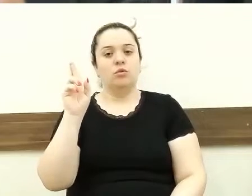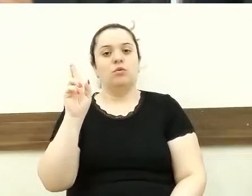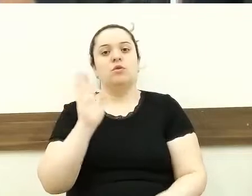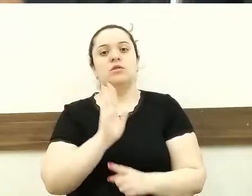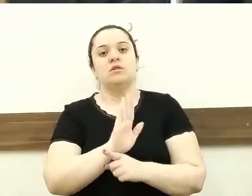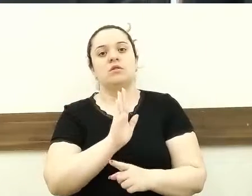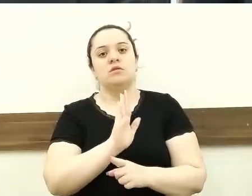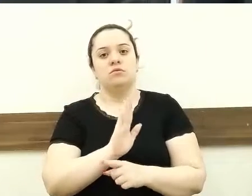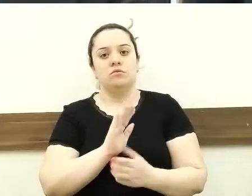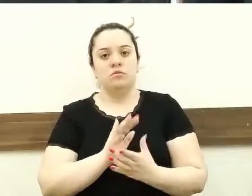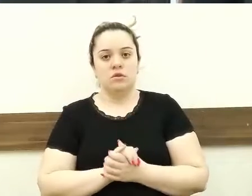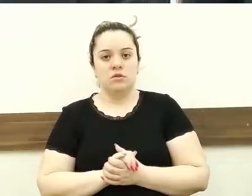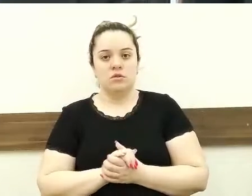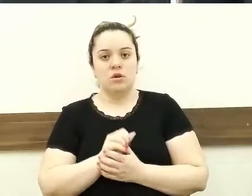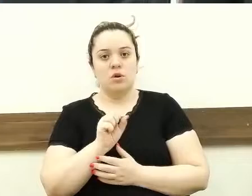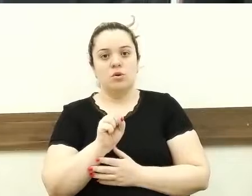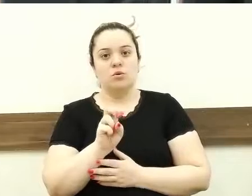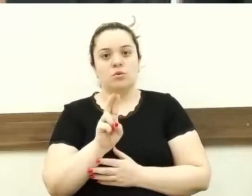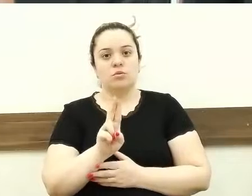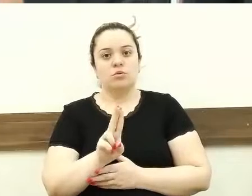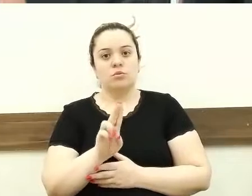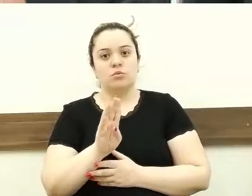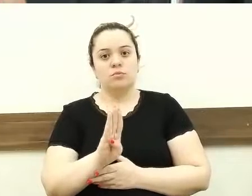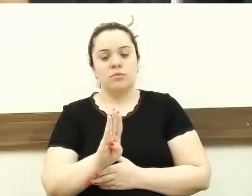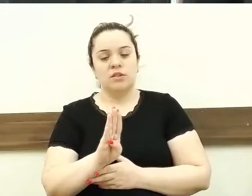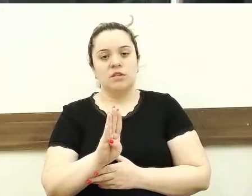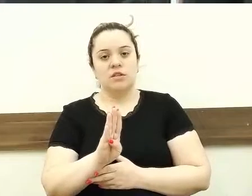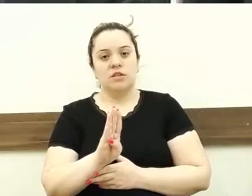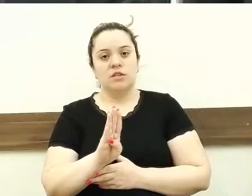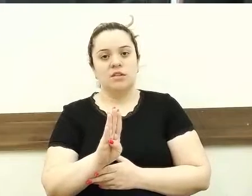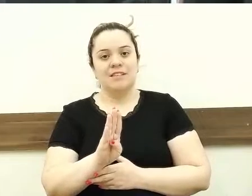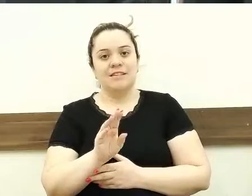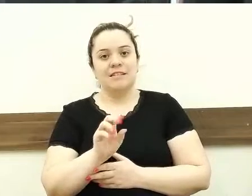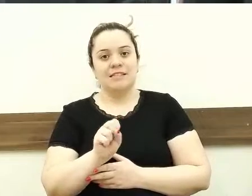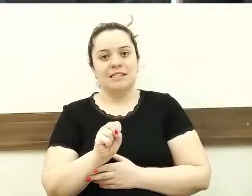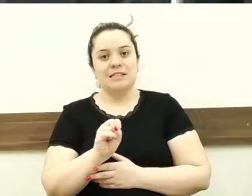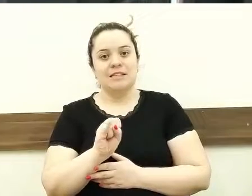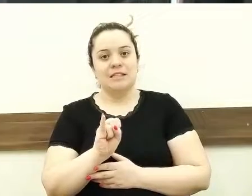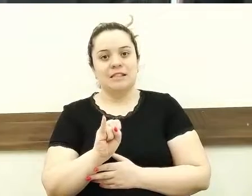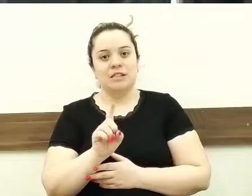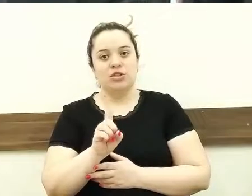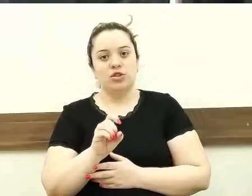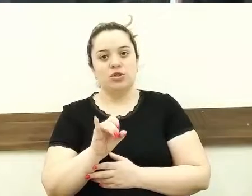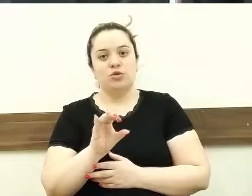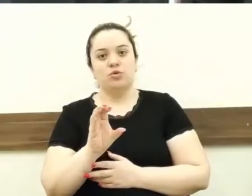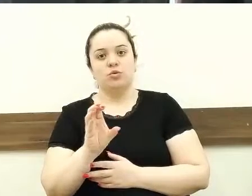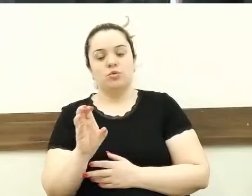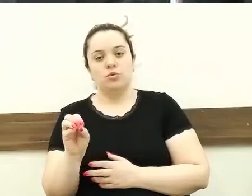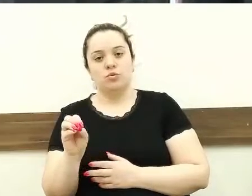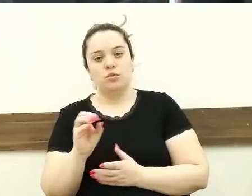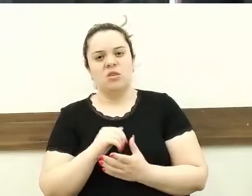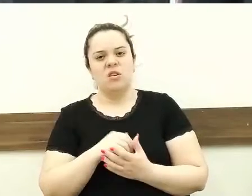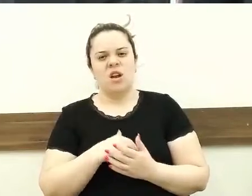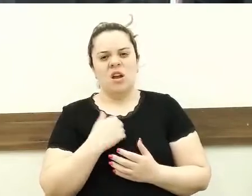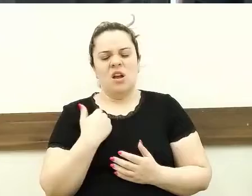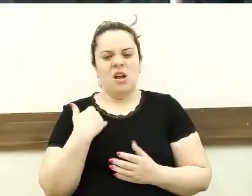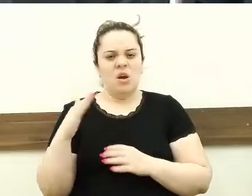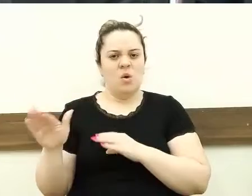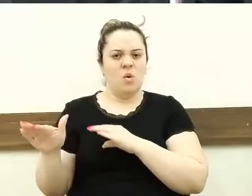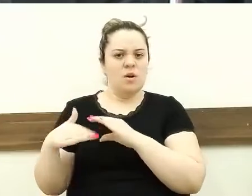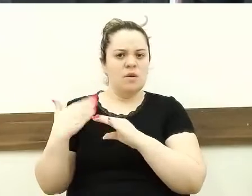Eu recebi, não sei se alguns dos senhores também receberam, algumas reclamações, eu não sei se não está acontecendo